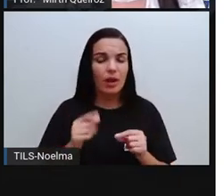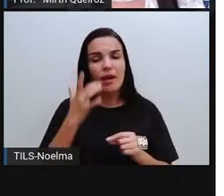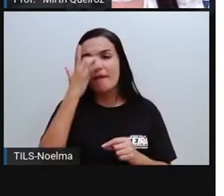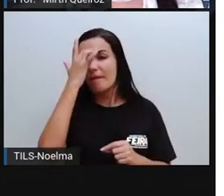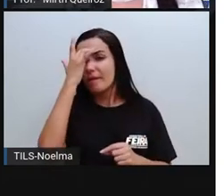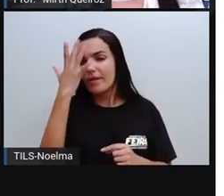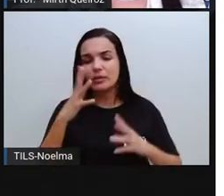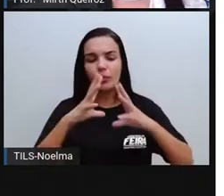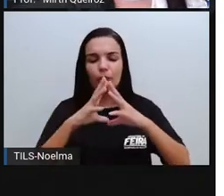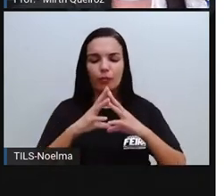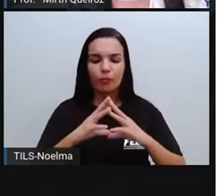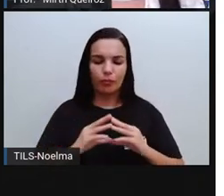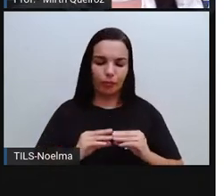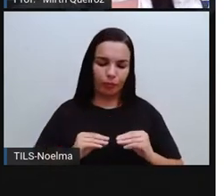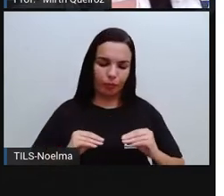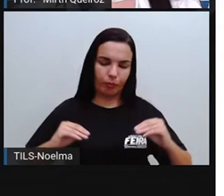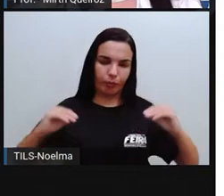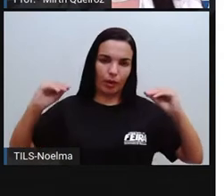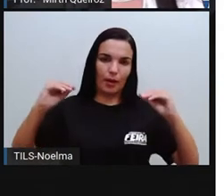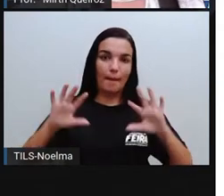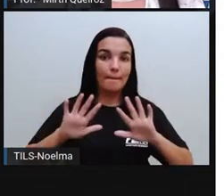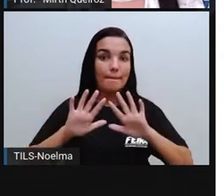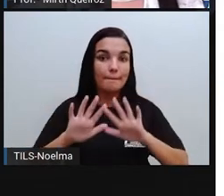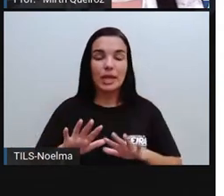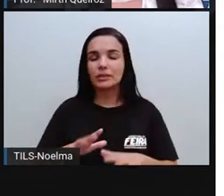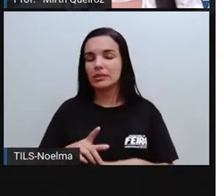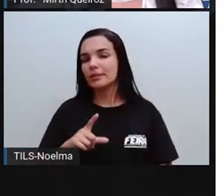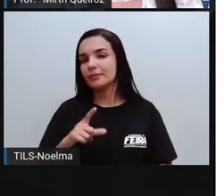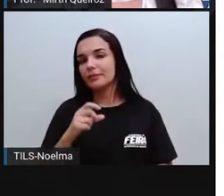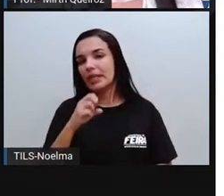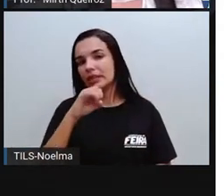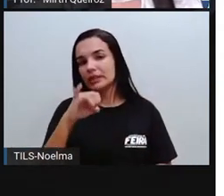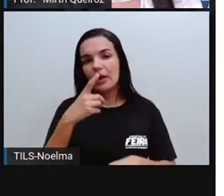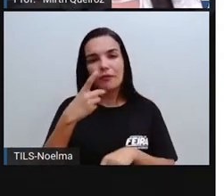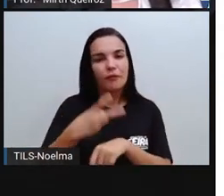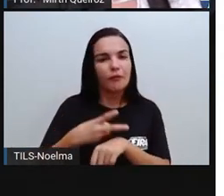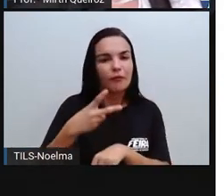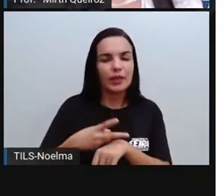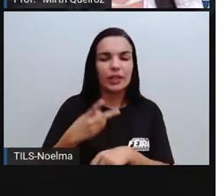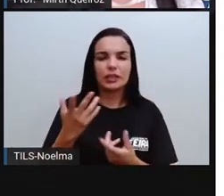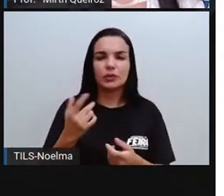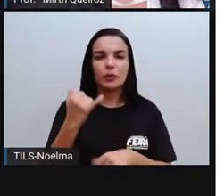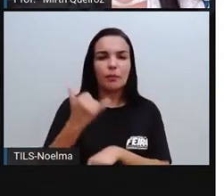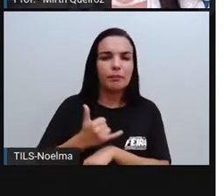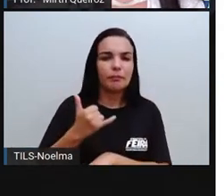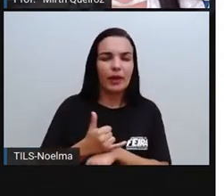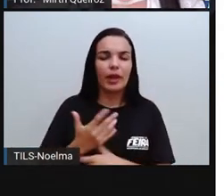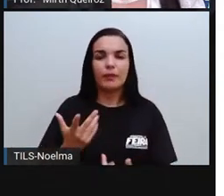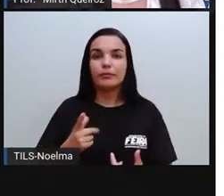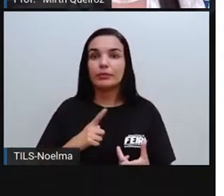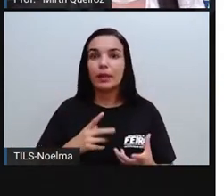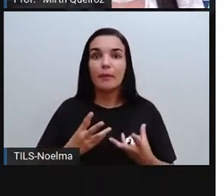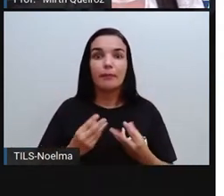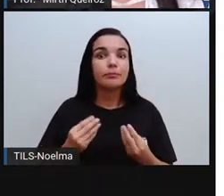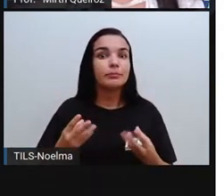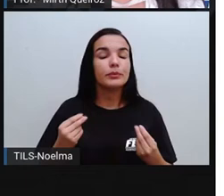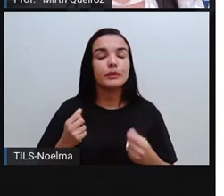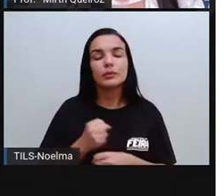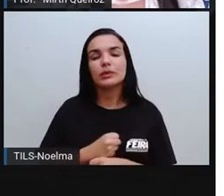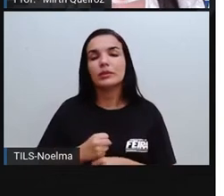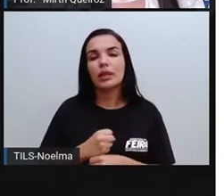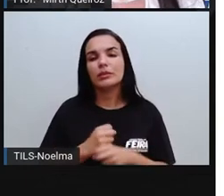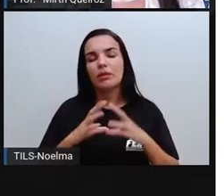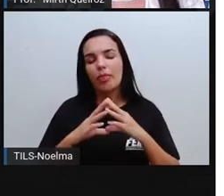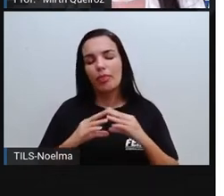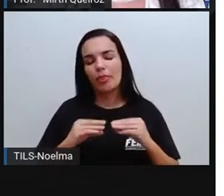sólido leva aí anos, pode durar dezenas, centenas ou até milhares de anos para ser decomposto.